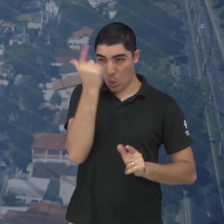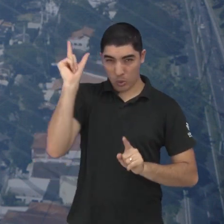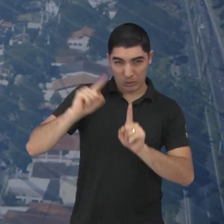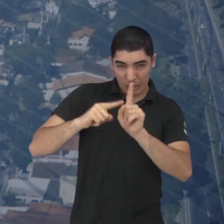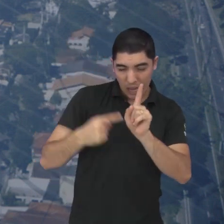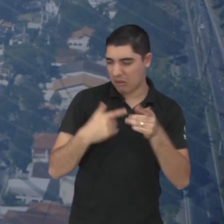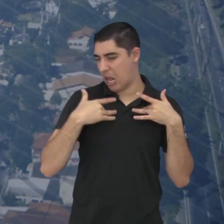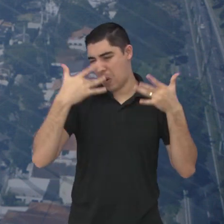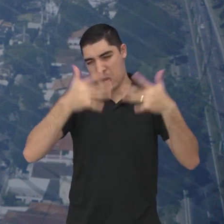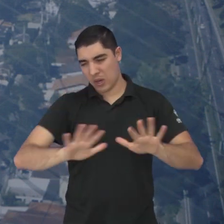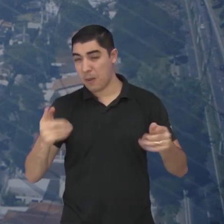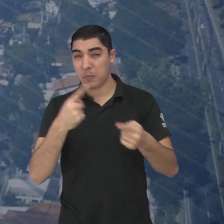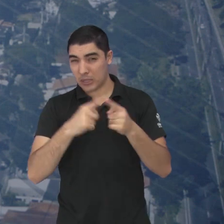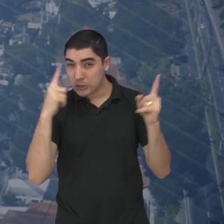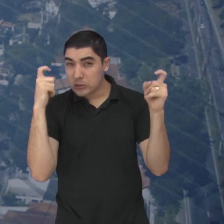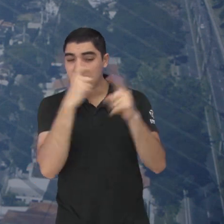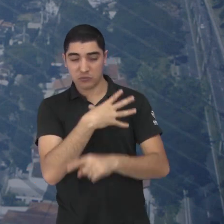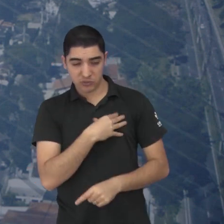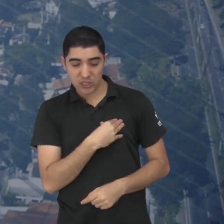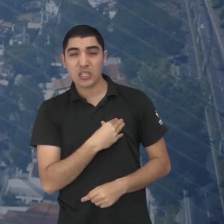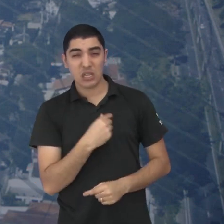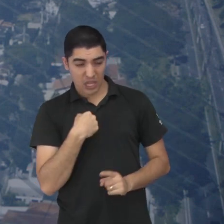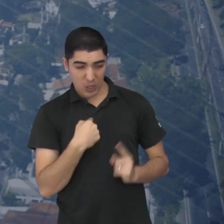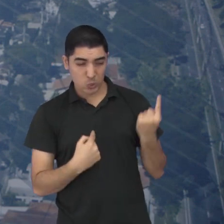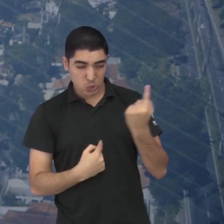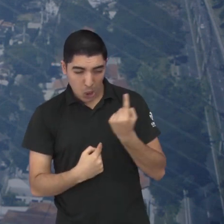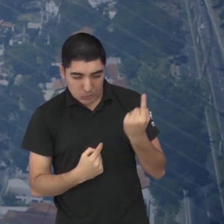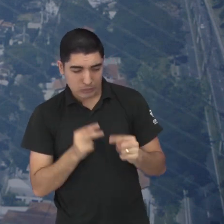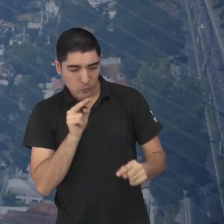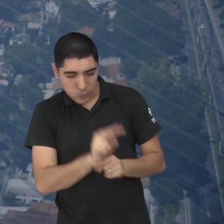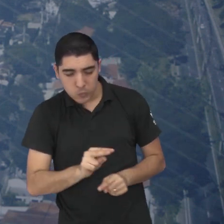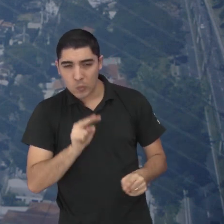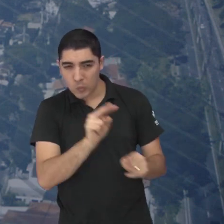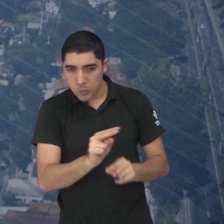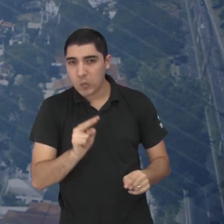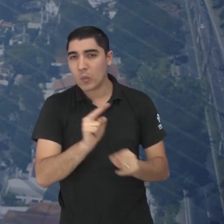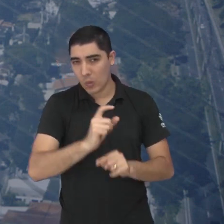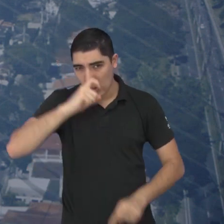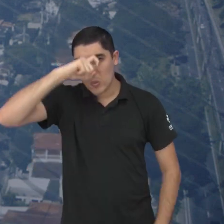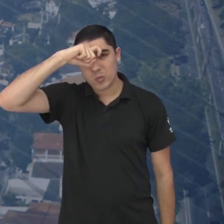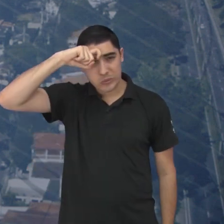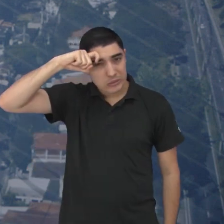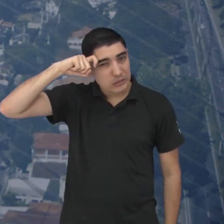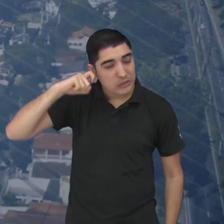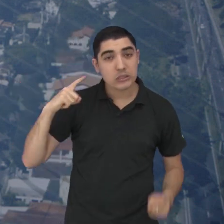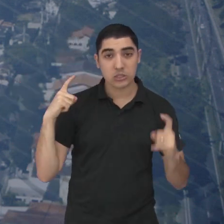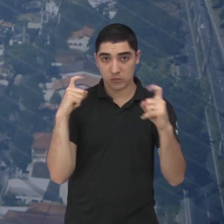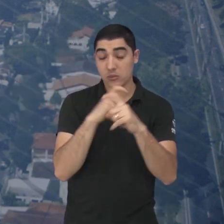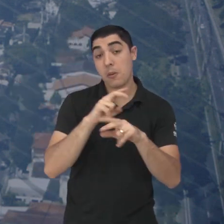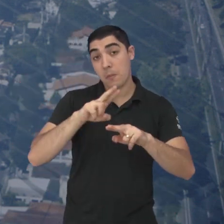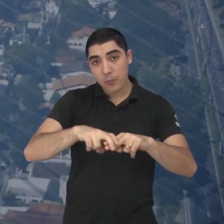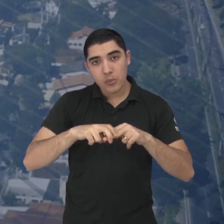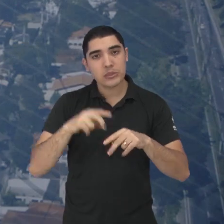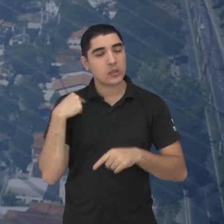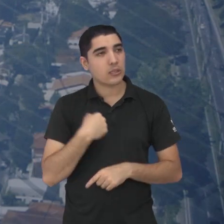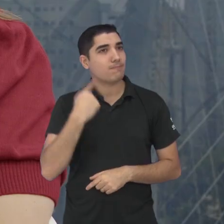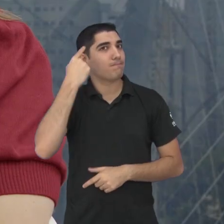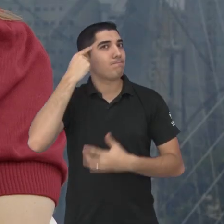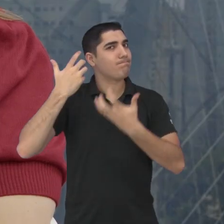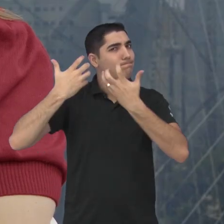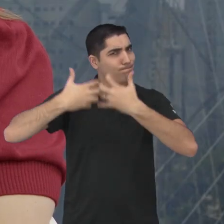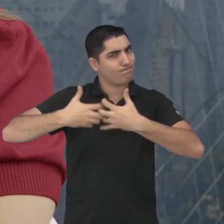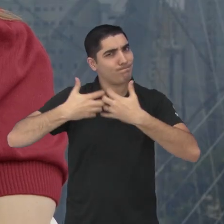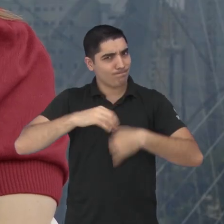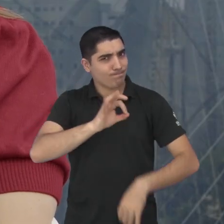criança sozinha no mundo se a gente for pensar em tudo que isso também reflete, né? Em todas as coisas que a gente tem de pensar. Com